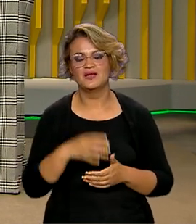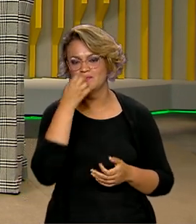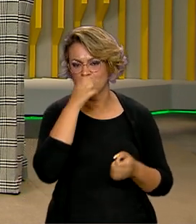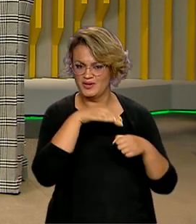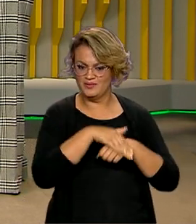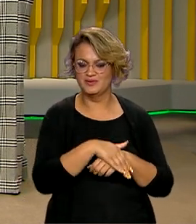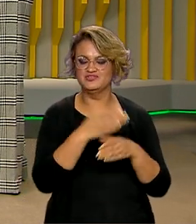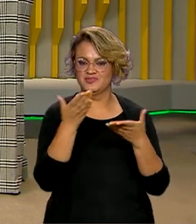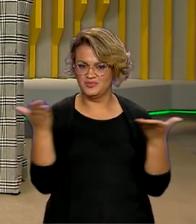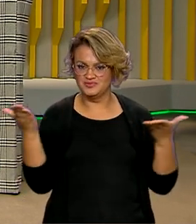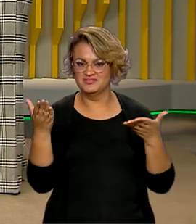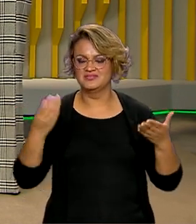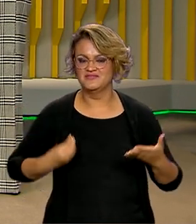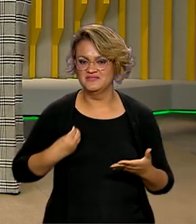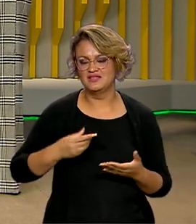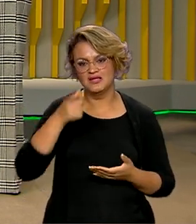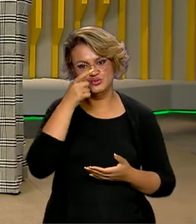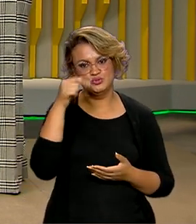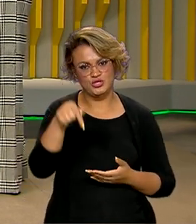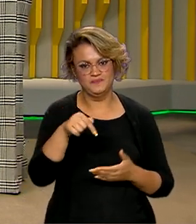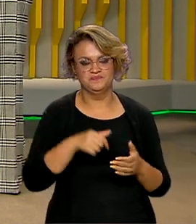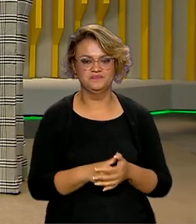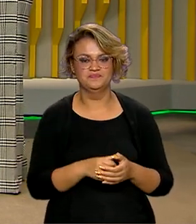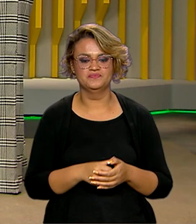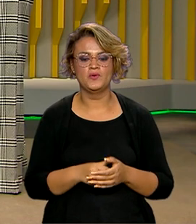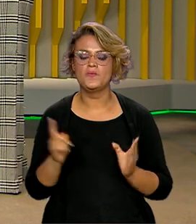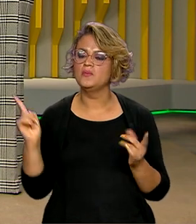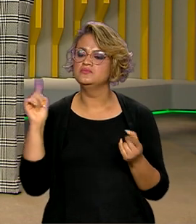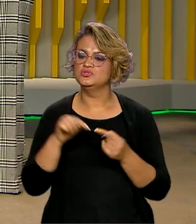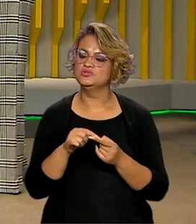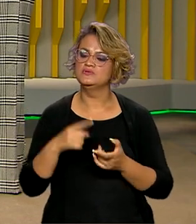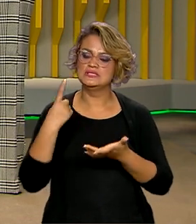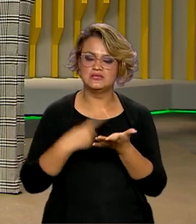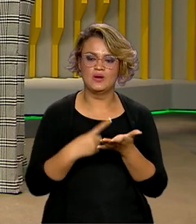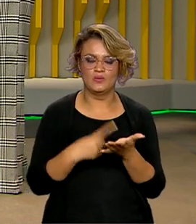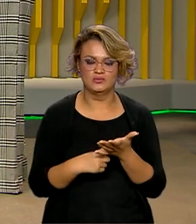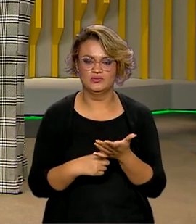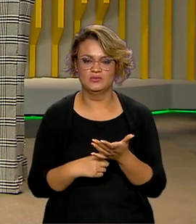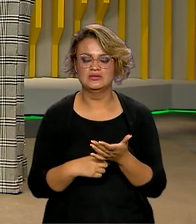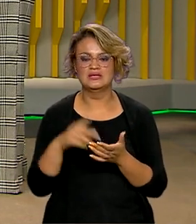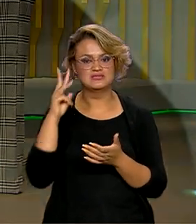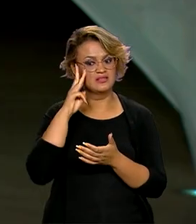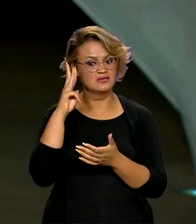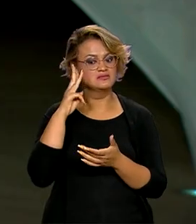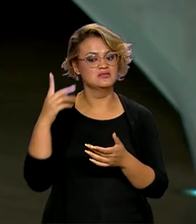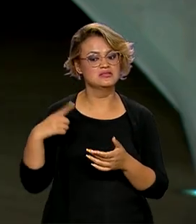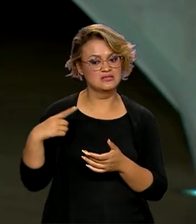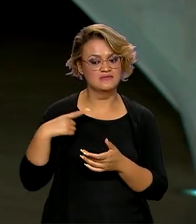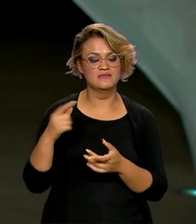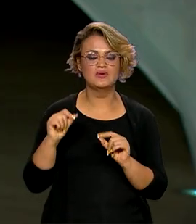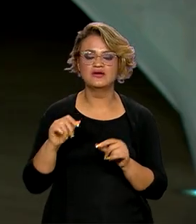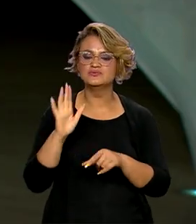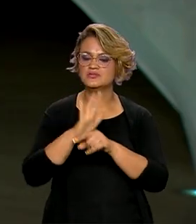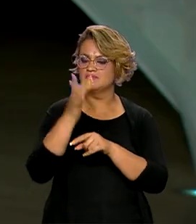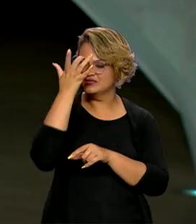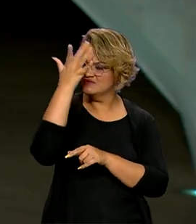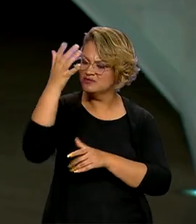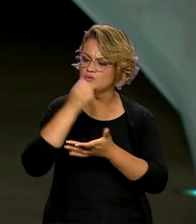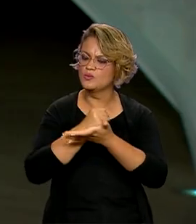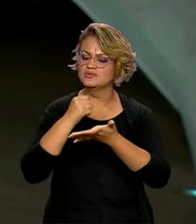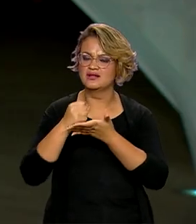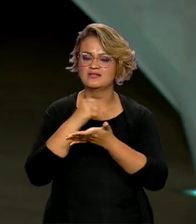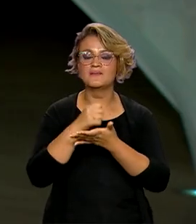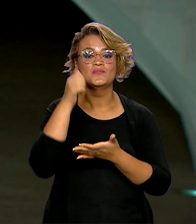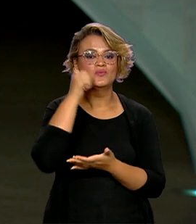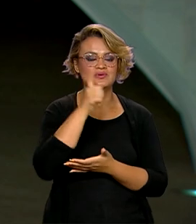Roberto. Meu boa noite a todos que nos assistem. Olha, o objetivo do acordo assinado nesta terça-feira é facilitar a contratação de